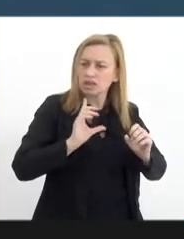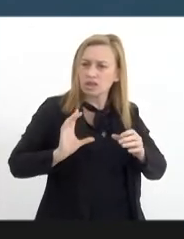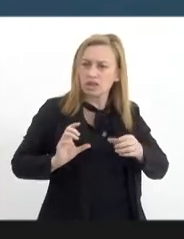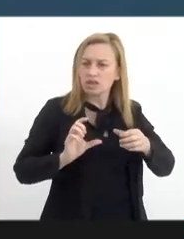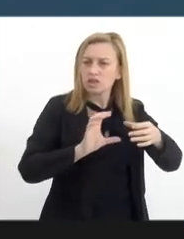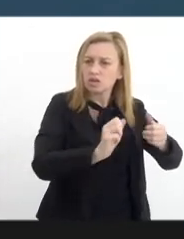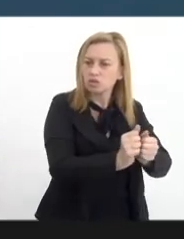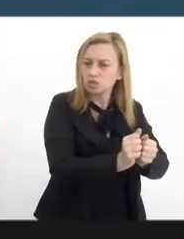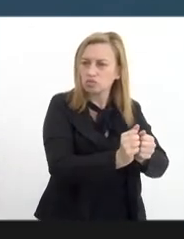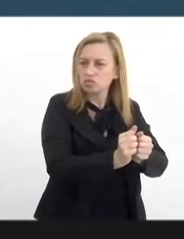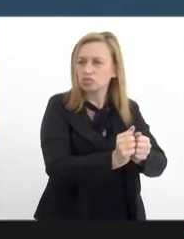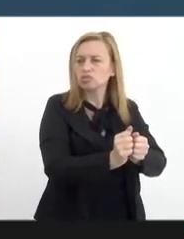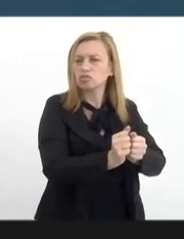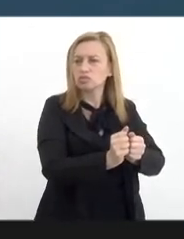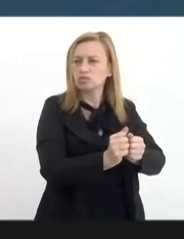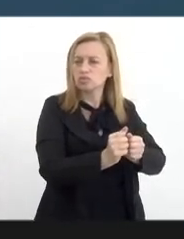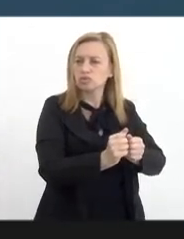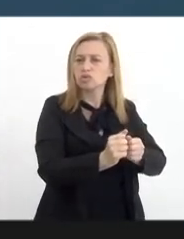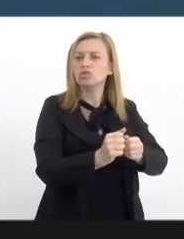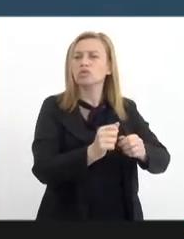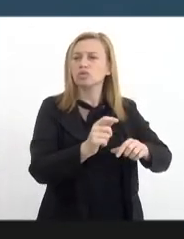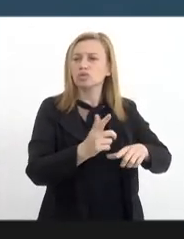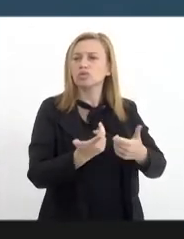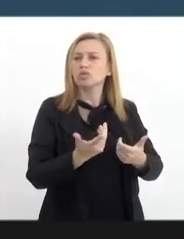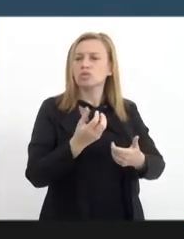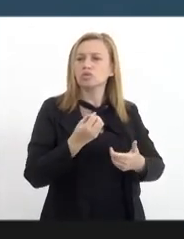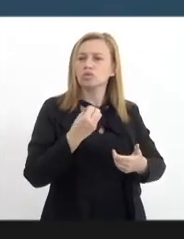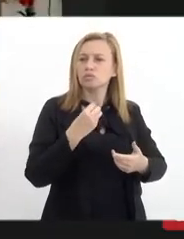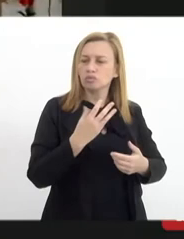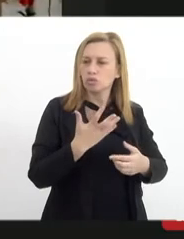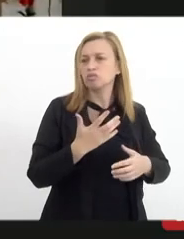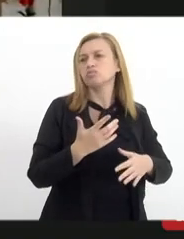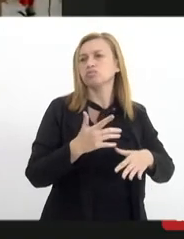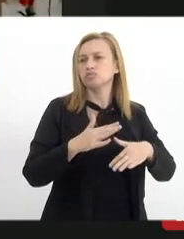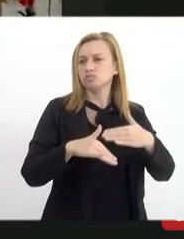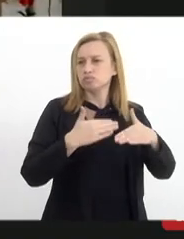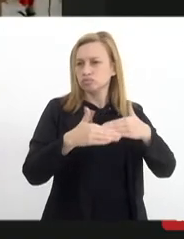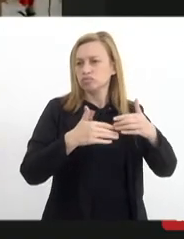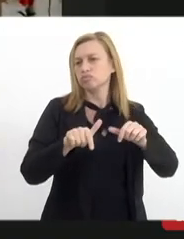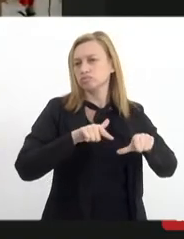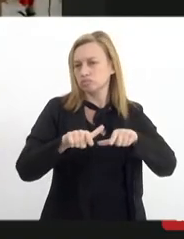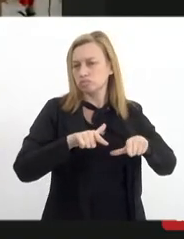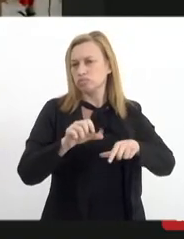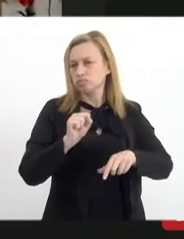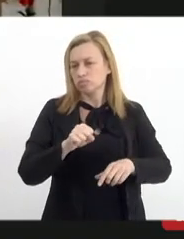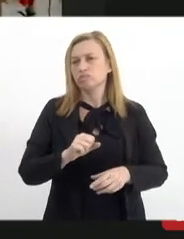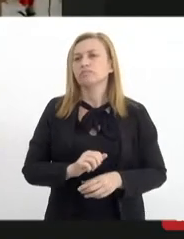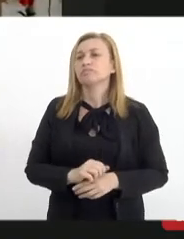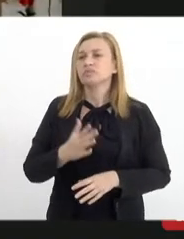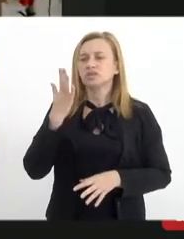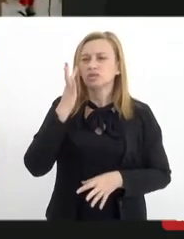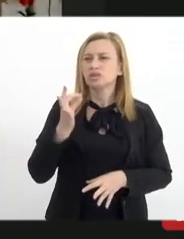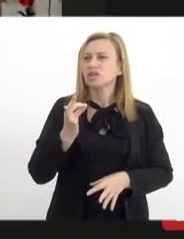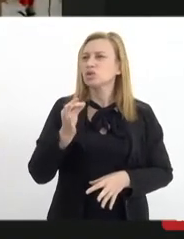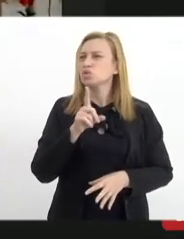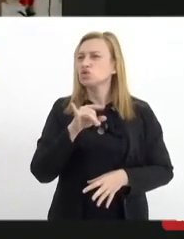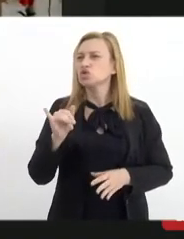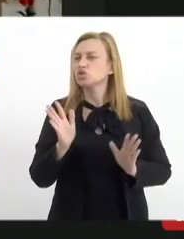trabalhar. A só quer o mínimo, a gente com o mínimo já faz muita coisa. temos feito até a data de hoje.